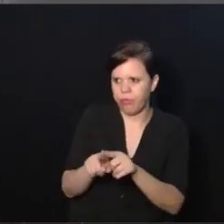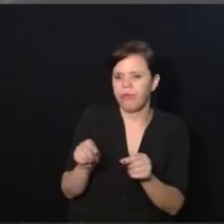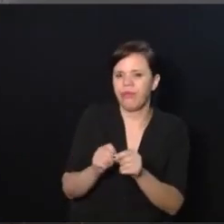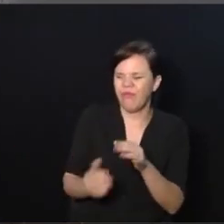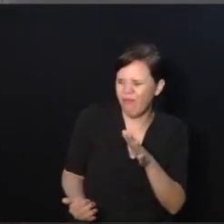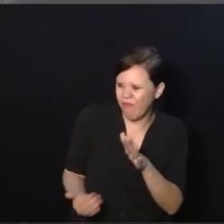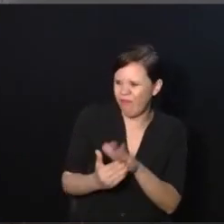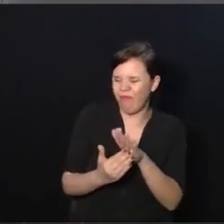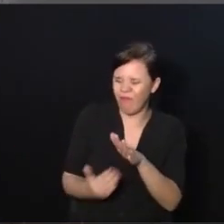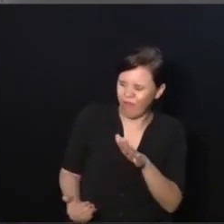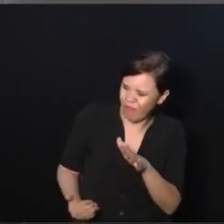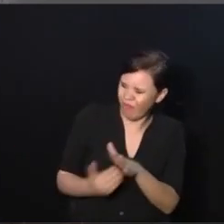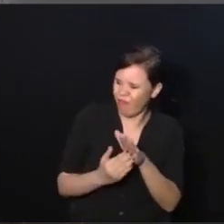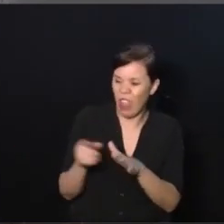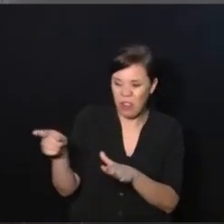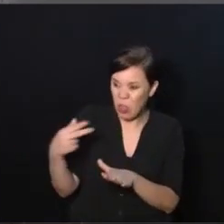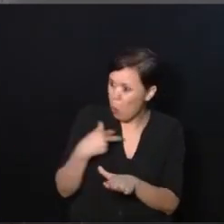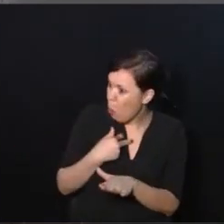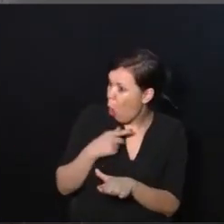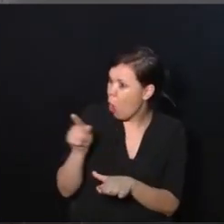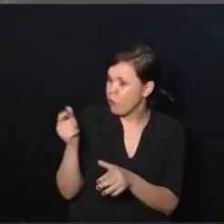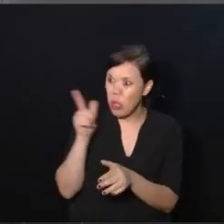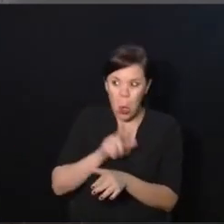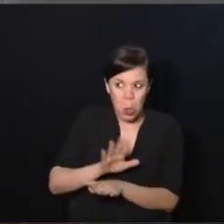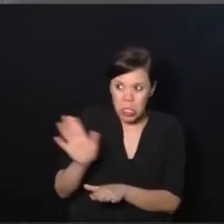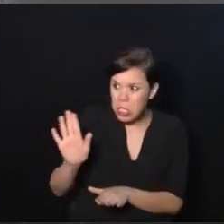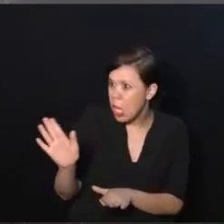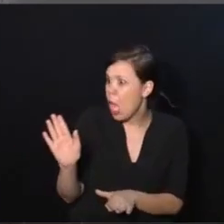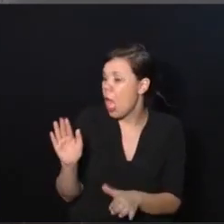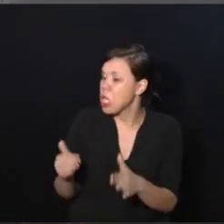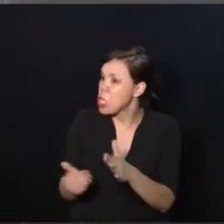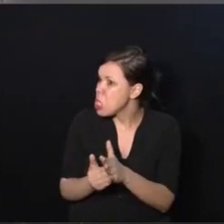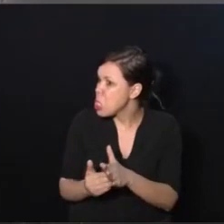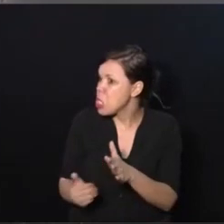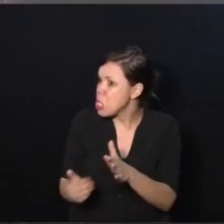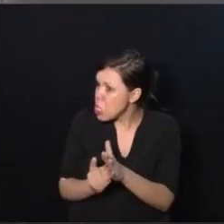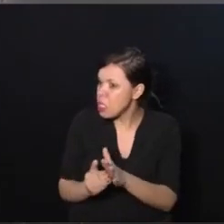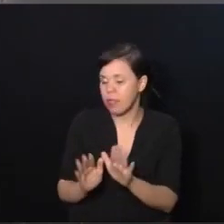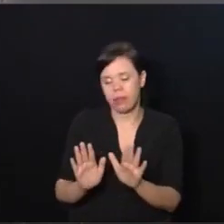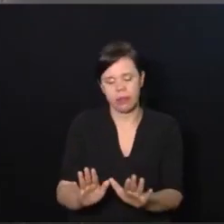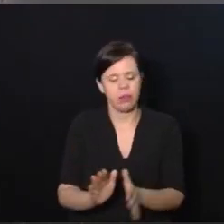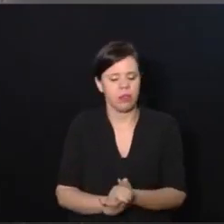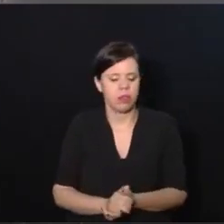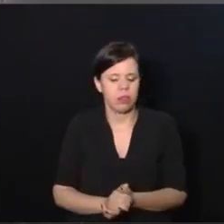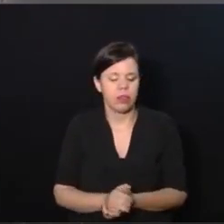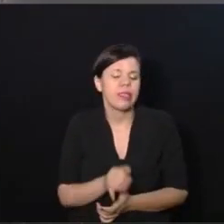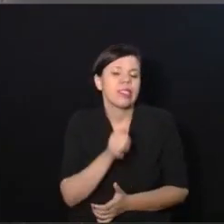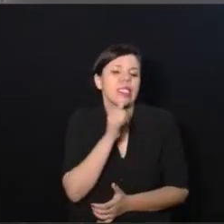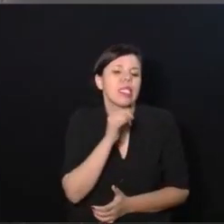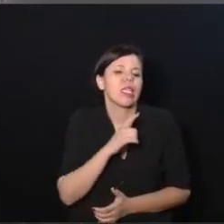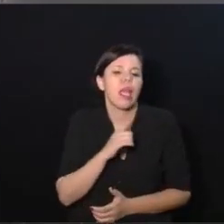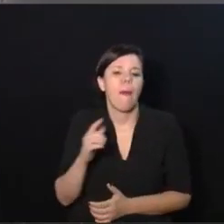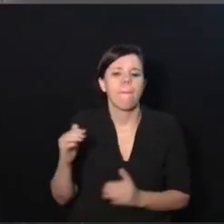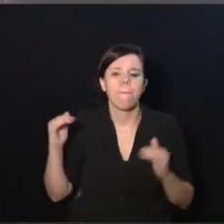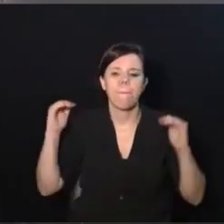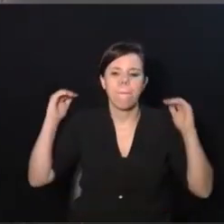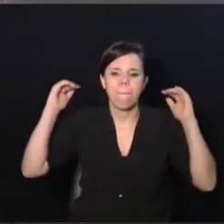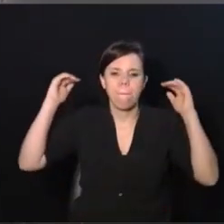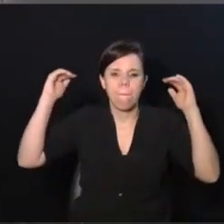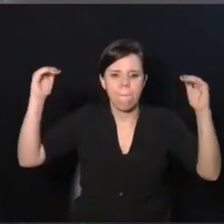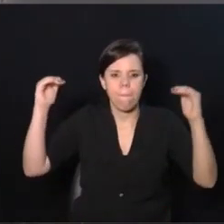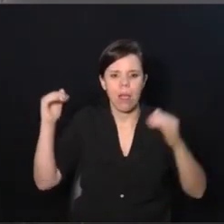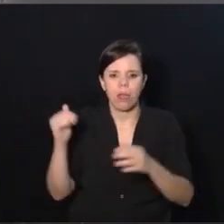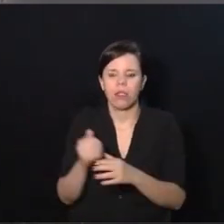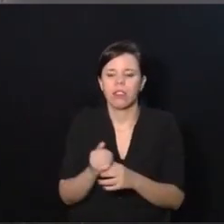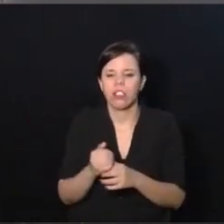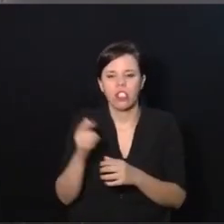bota essa limitação de só olhar o limite. Inclusive, tem um caso da maior autoridade de reabilitação